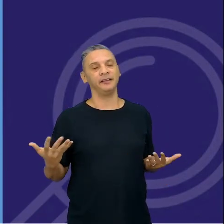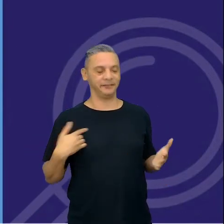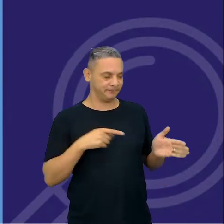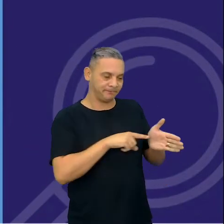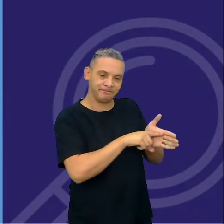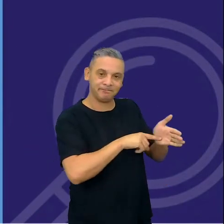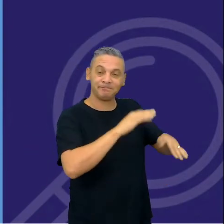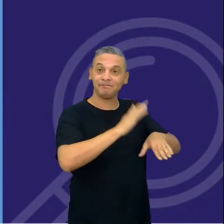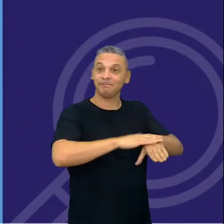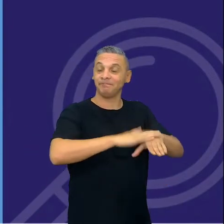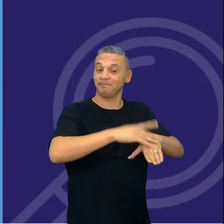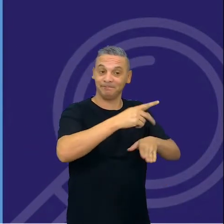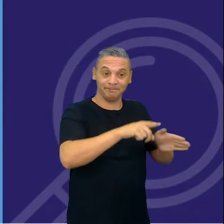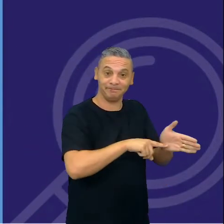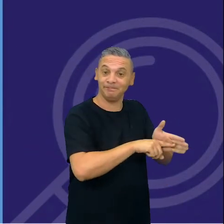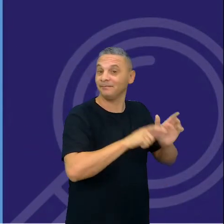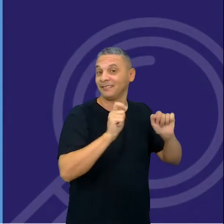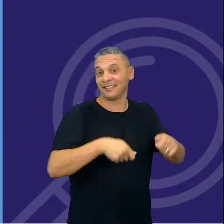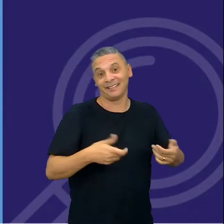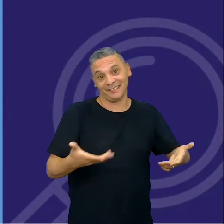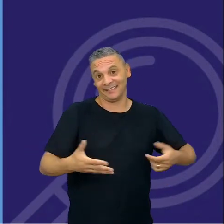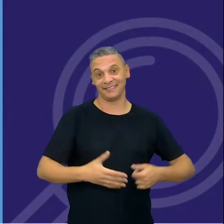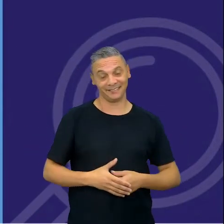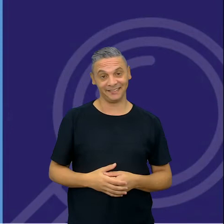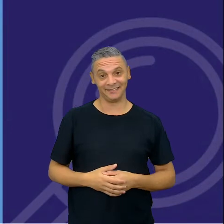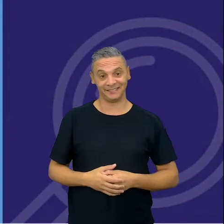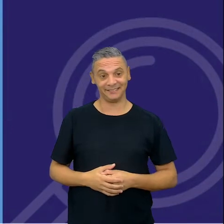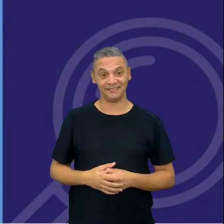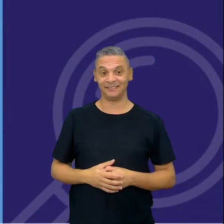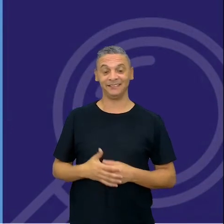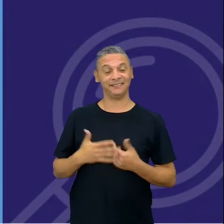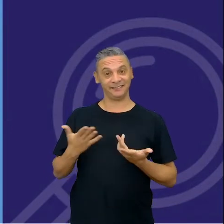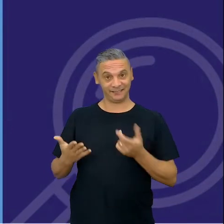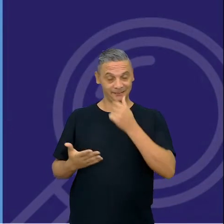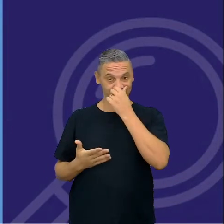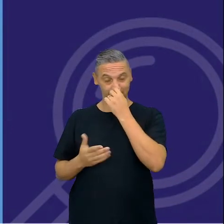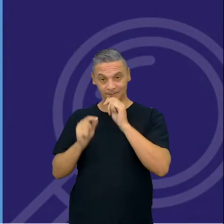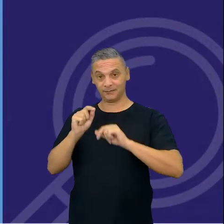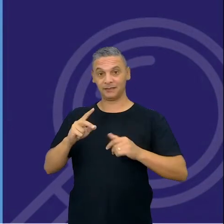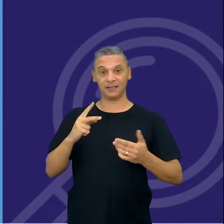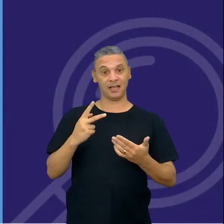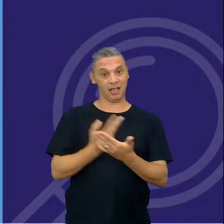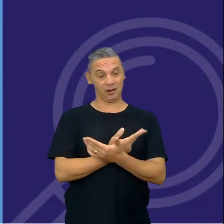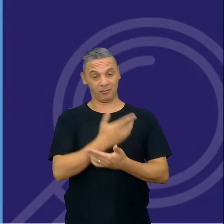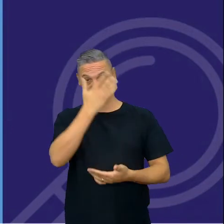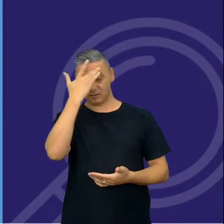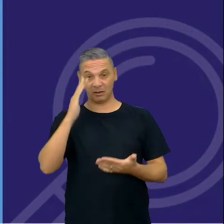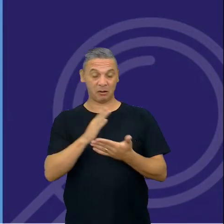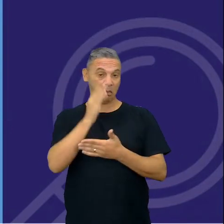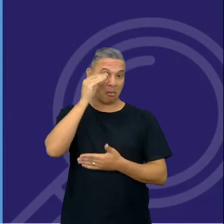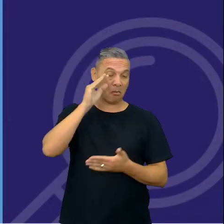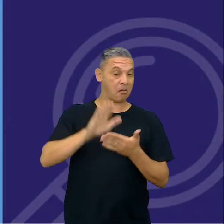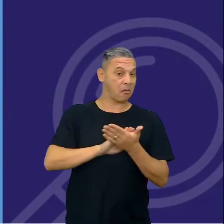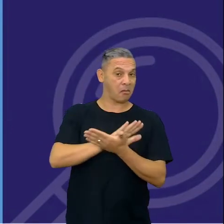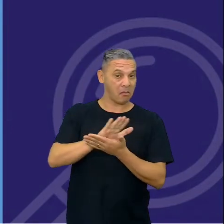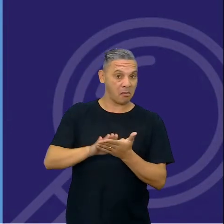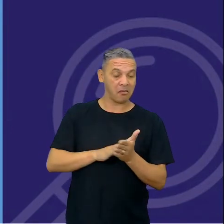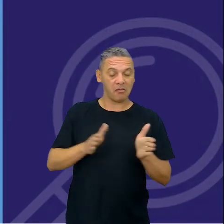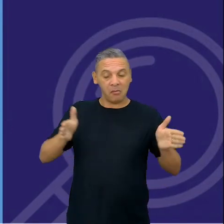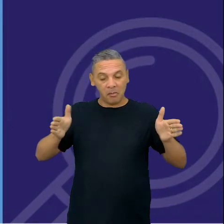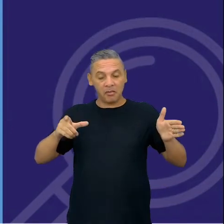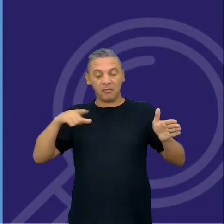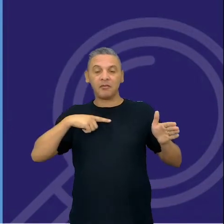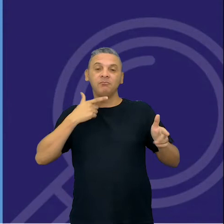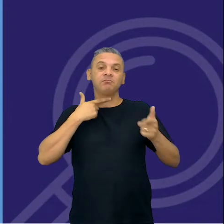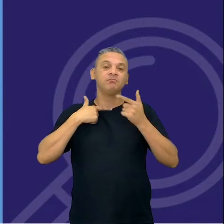autonomia, se você quiser pesquisar, você precisa, mas como a gente sabe que tem aqueles que não vão se interessar em pesquisar na hora, mas em alguns